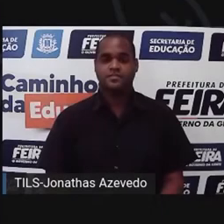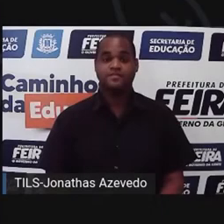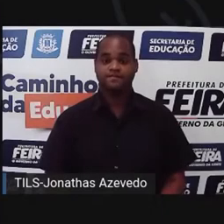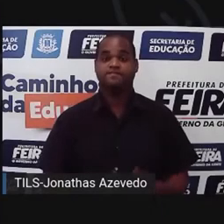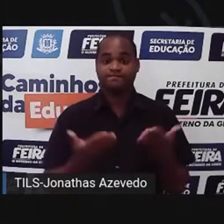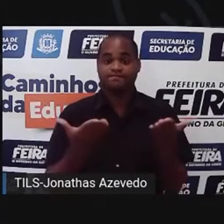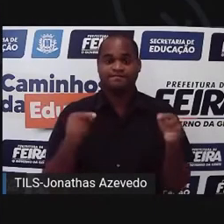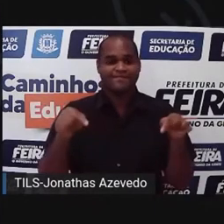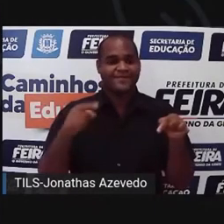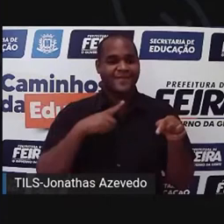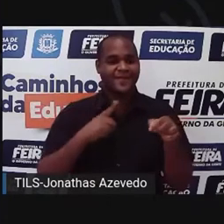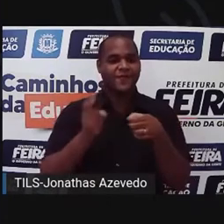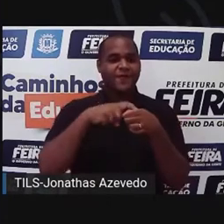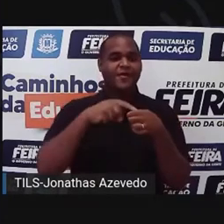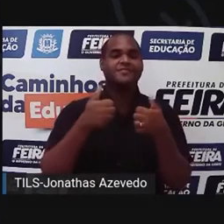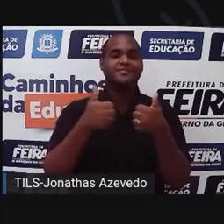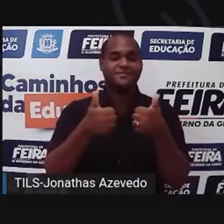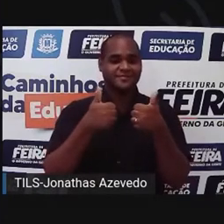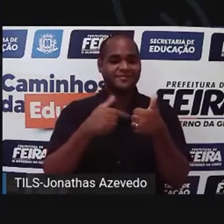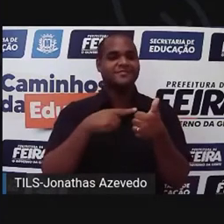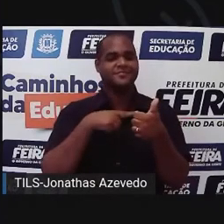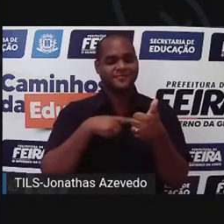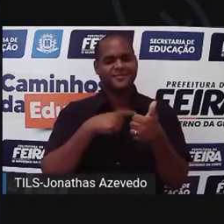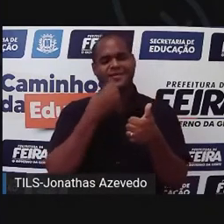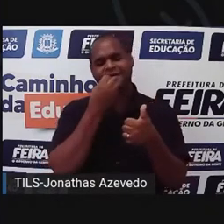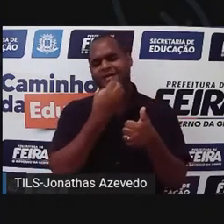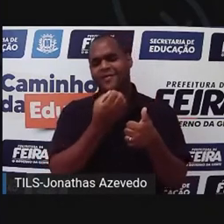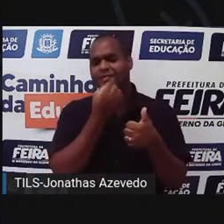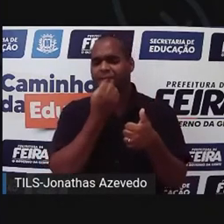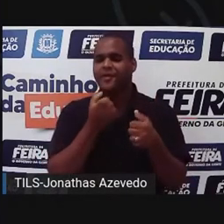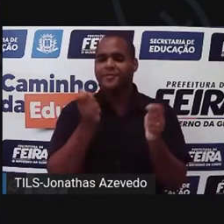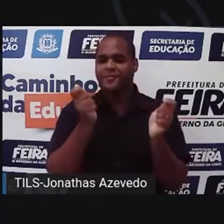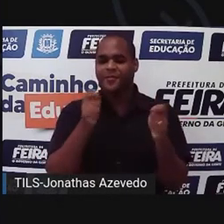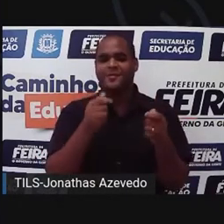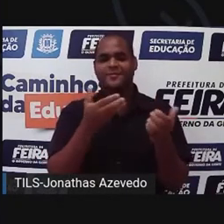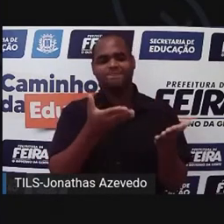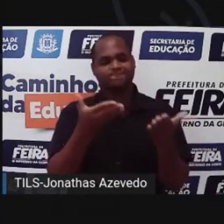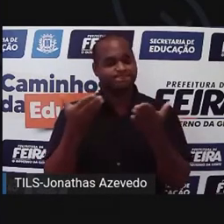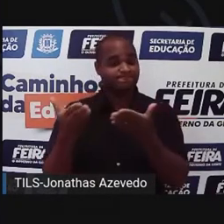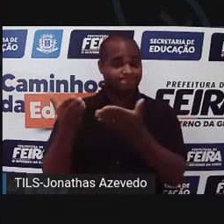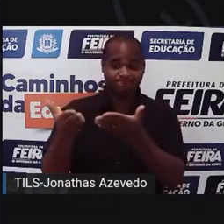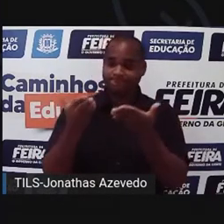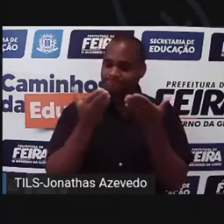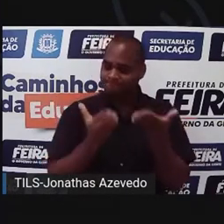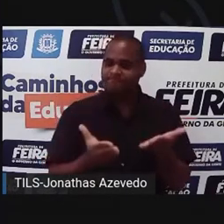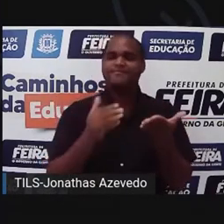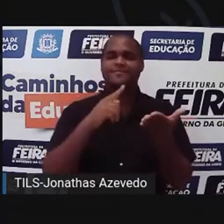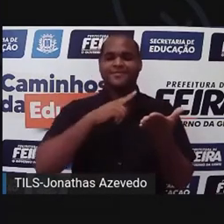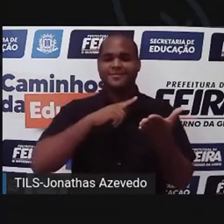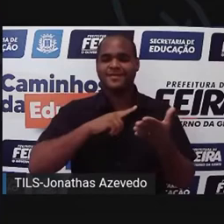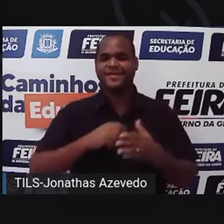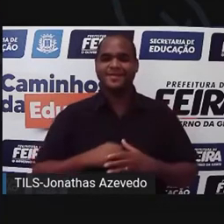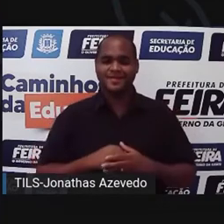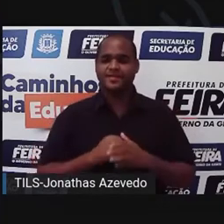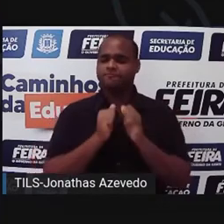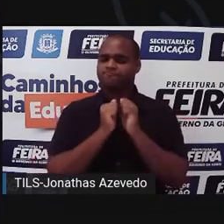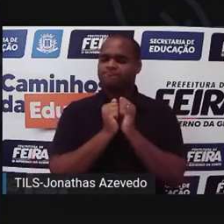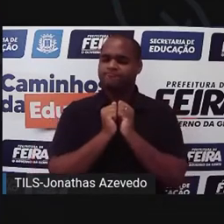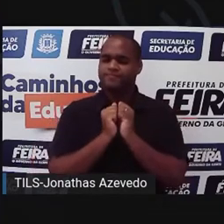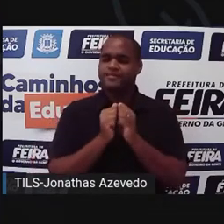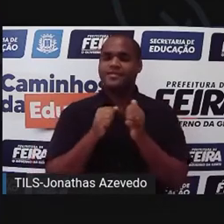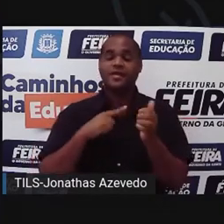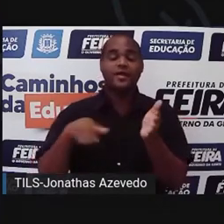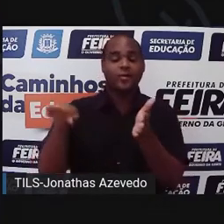Estamos de volta! isso aí! Sejam bem-vindos, sejam bem-vindas! Chegamos!